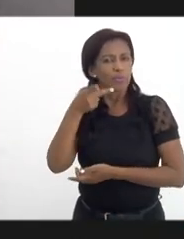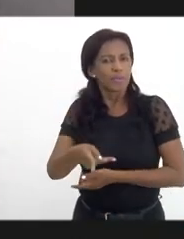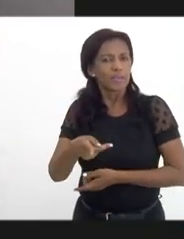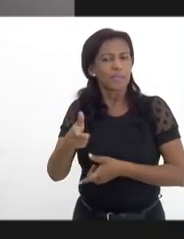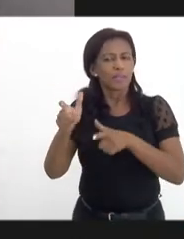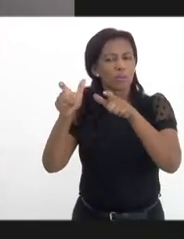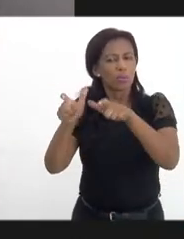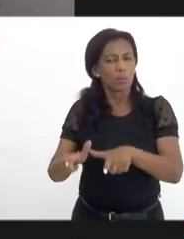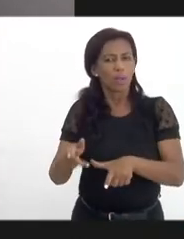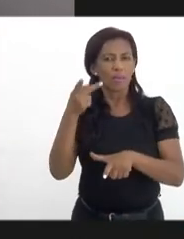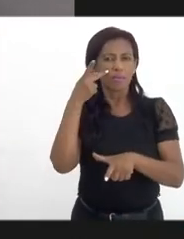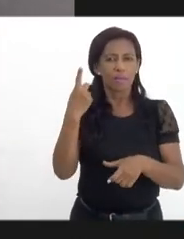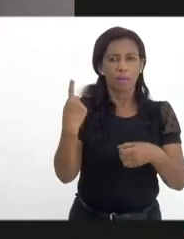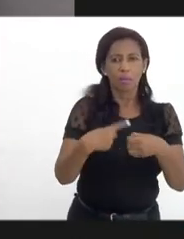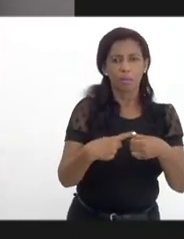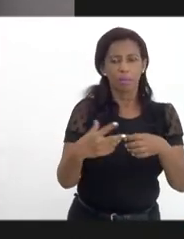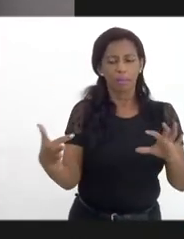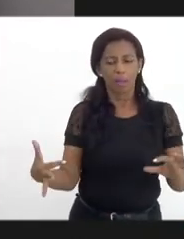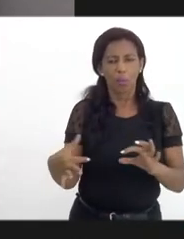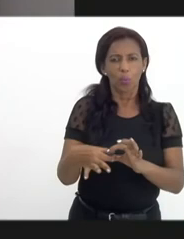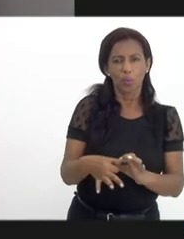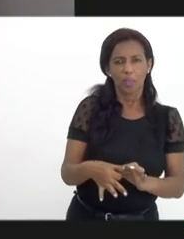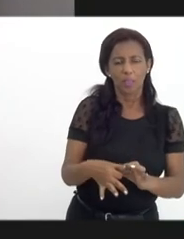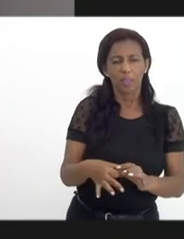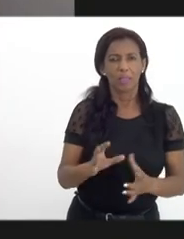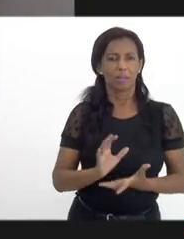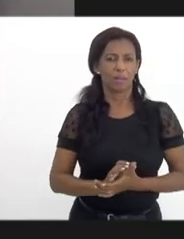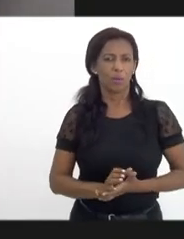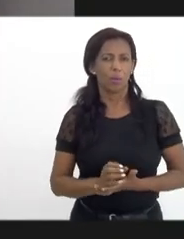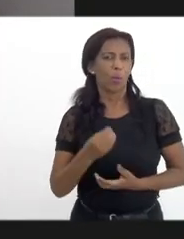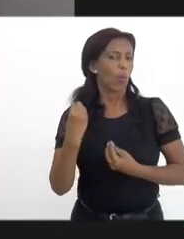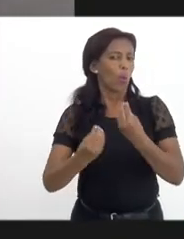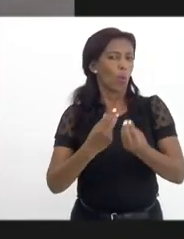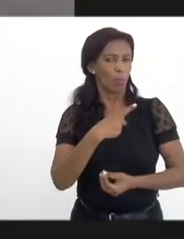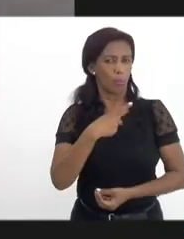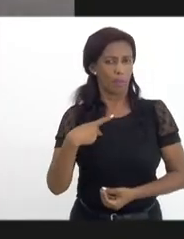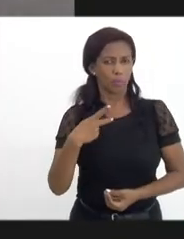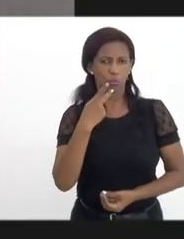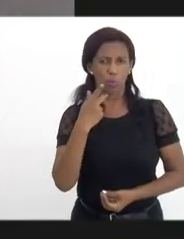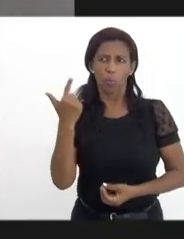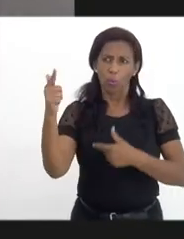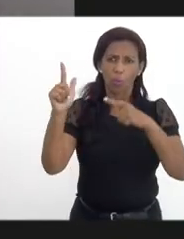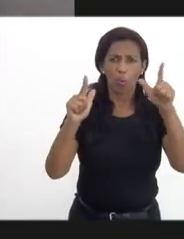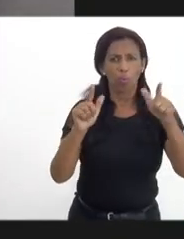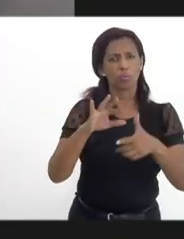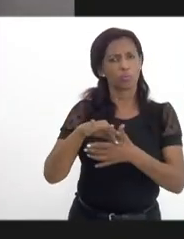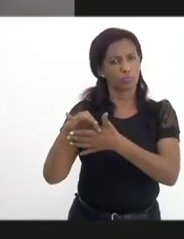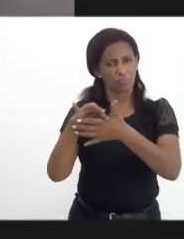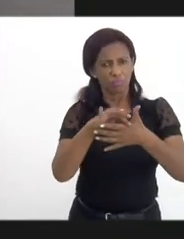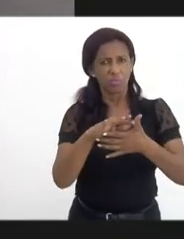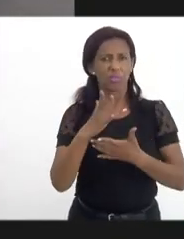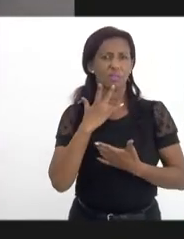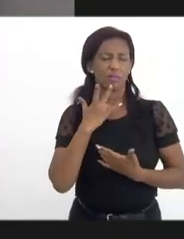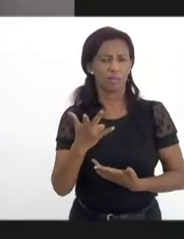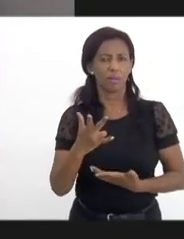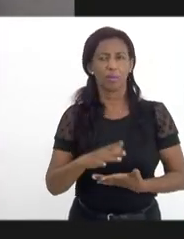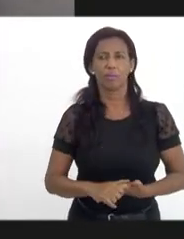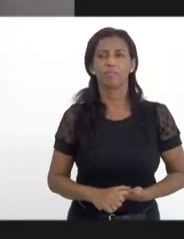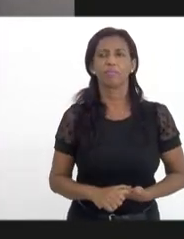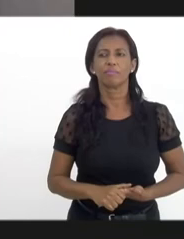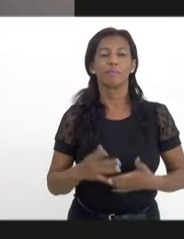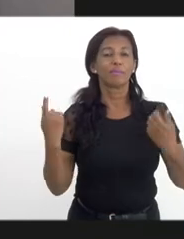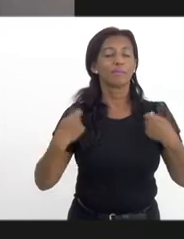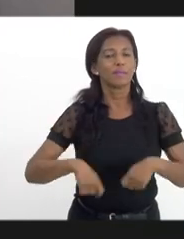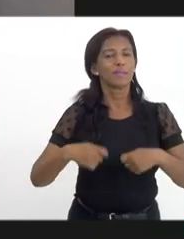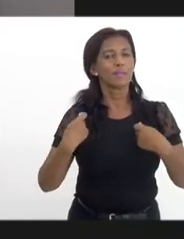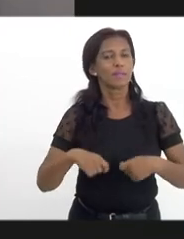os municípios para unir o útil ao agradável. Tentar unir aí como o pastor bem colocou e os demais representantes da CET sabem a